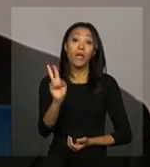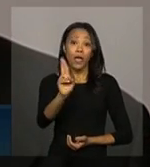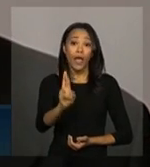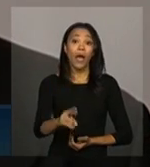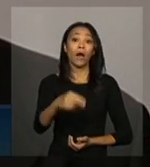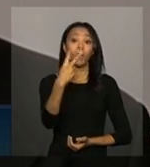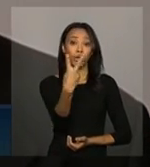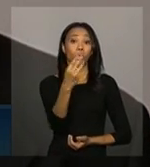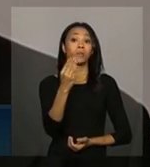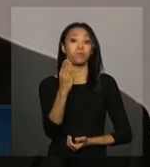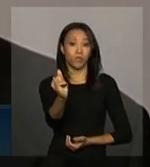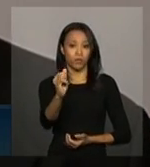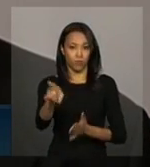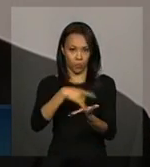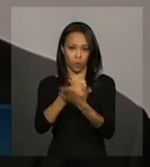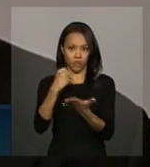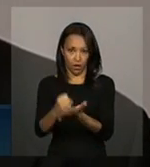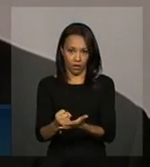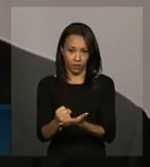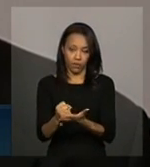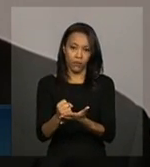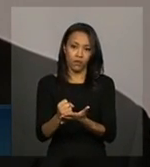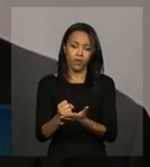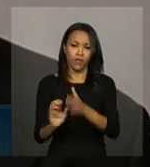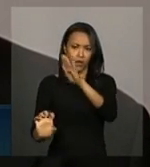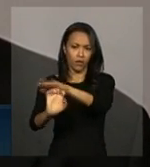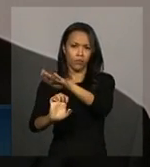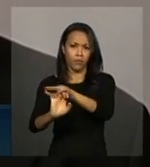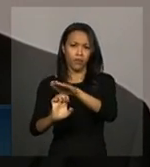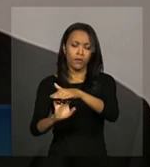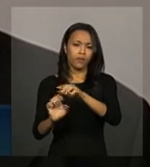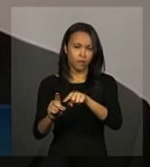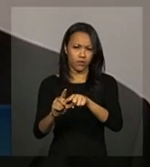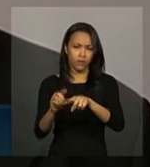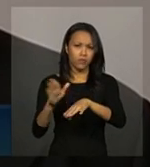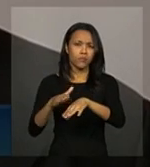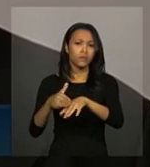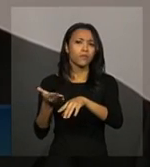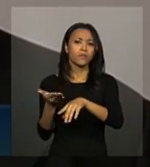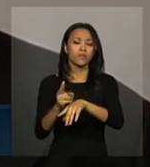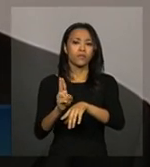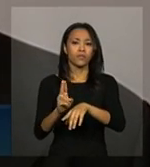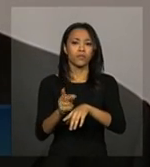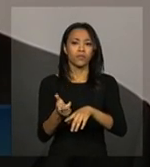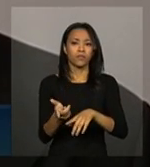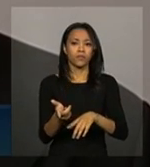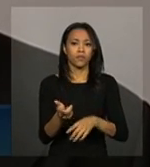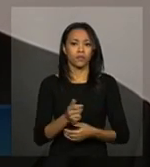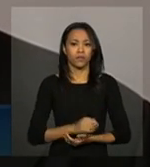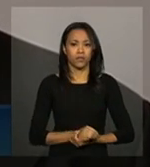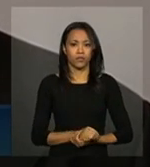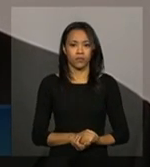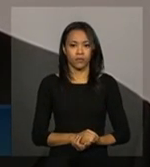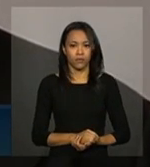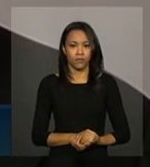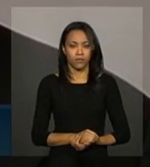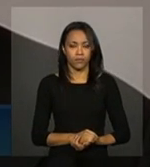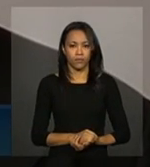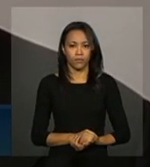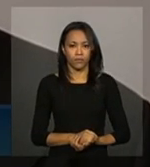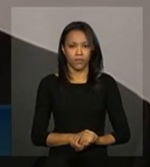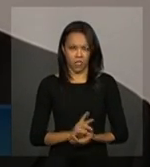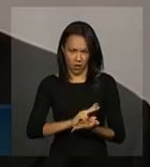reais, é isso, o contrato. E a construtora não está decidida, você não pode falar... É a construtora, Flávio T.C., não sei se você podia... São